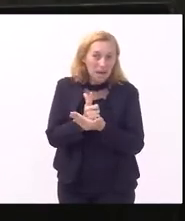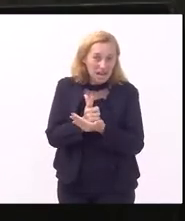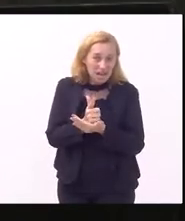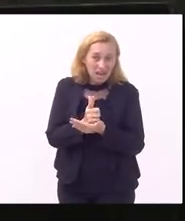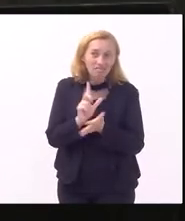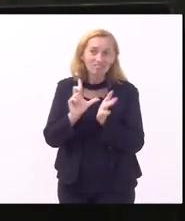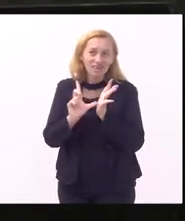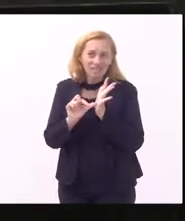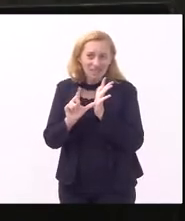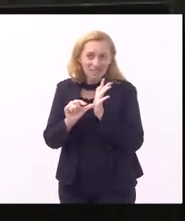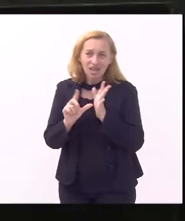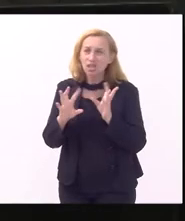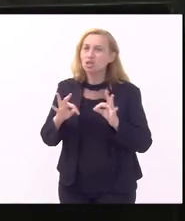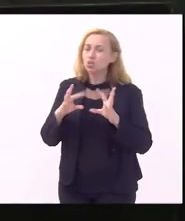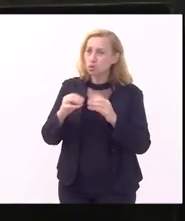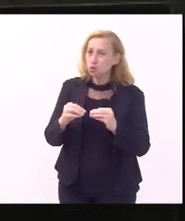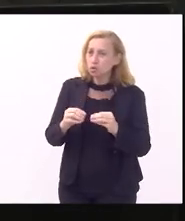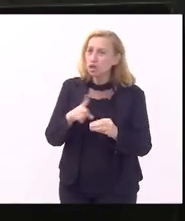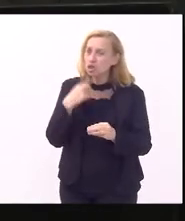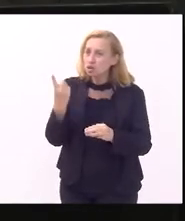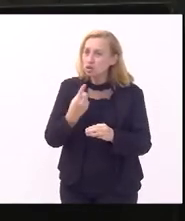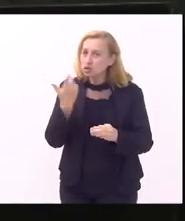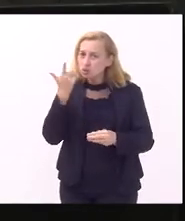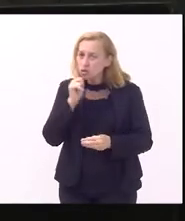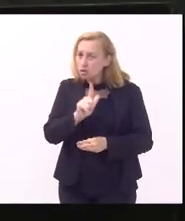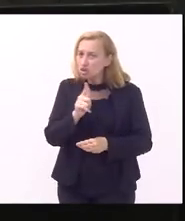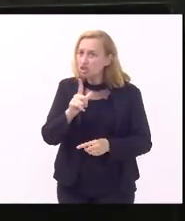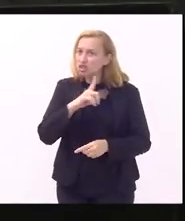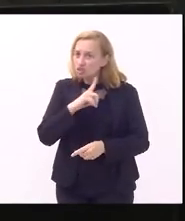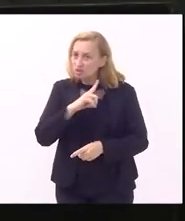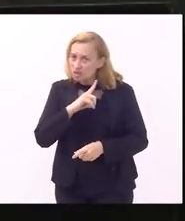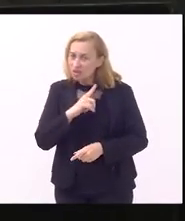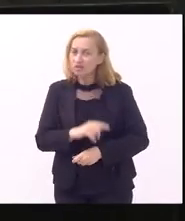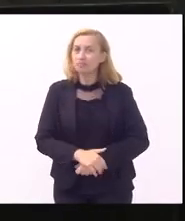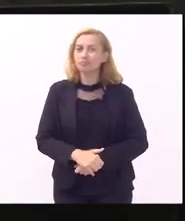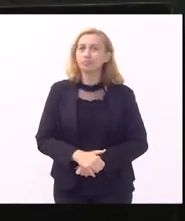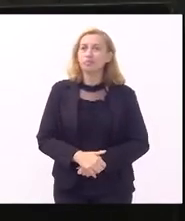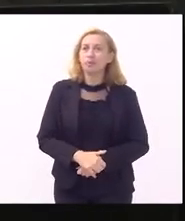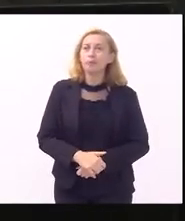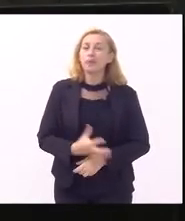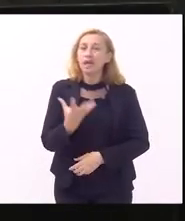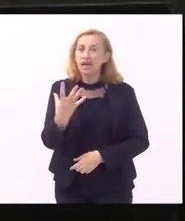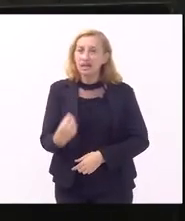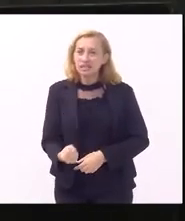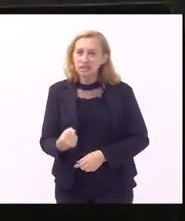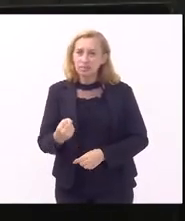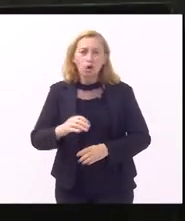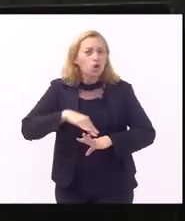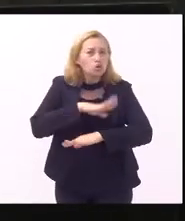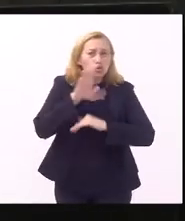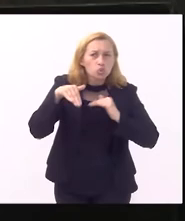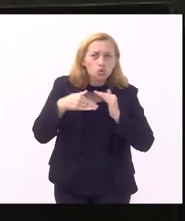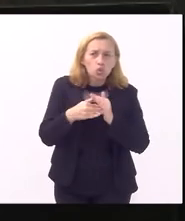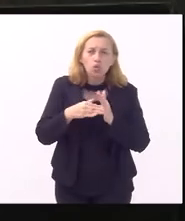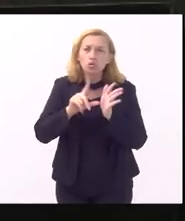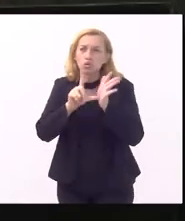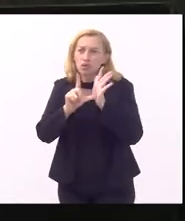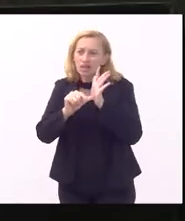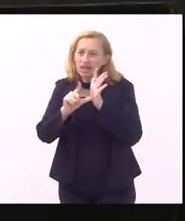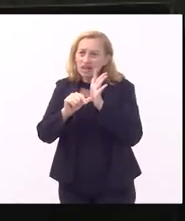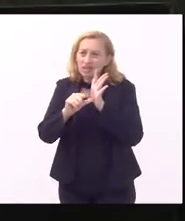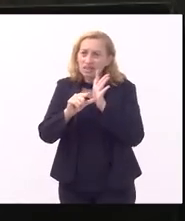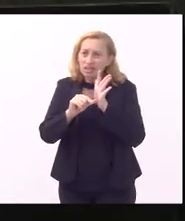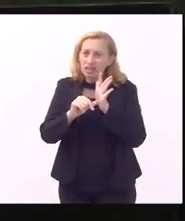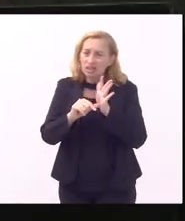raiz defasado e nós tivemos essa conquista essa conquista eles receberam todos os retroativos